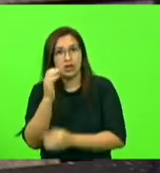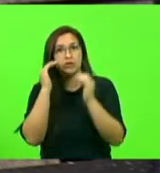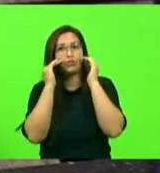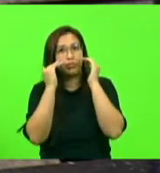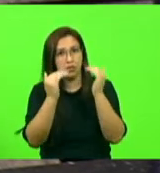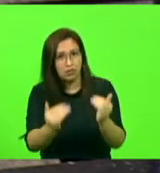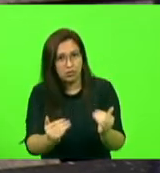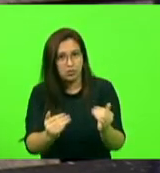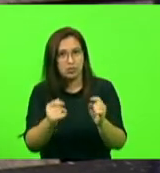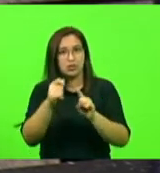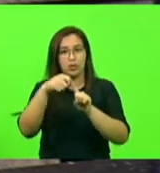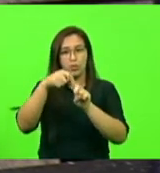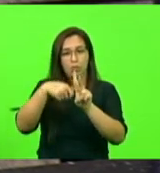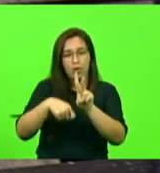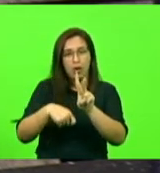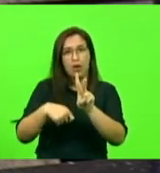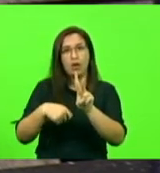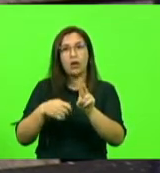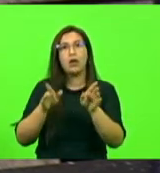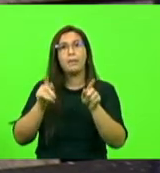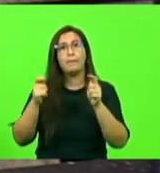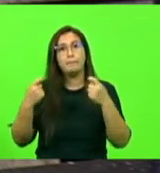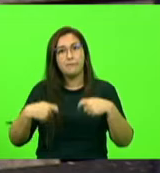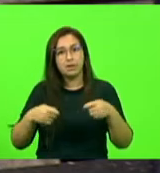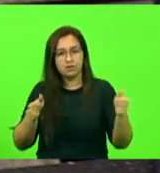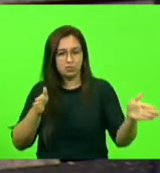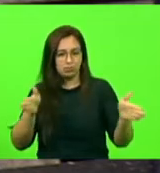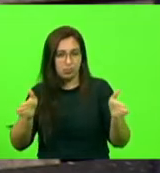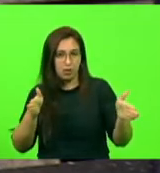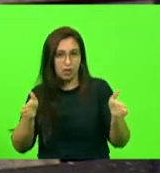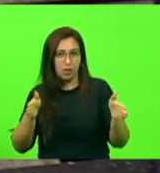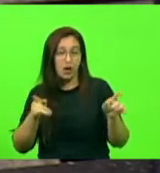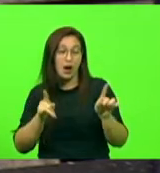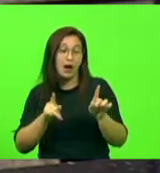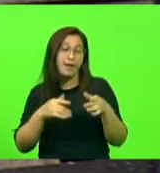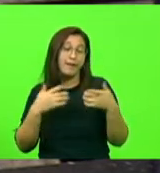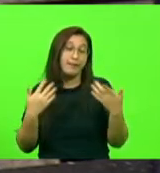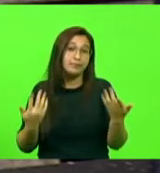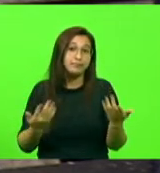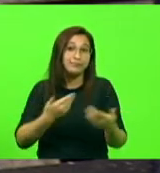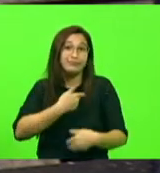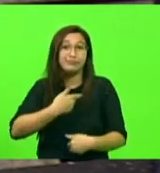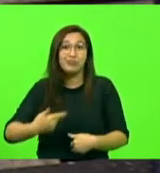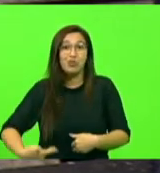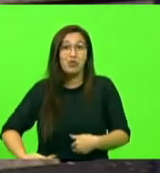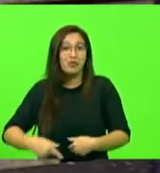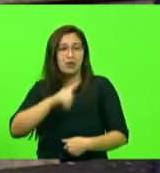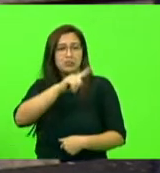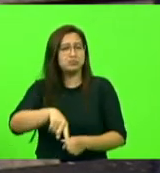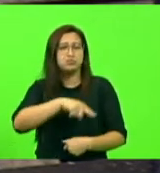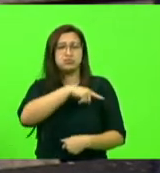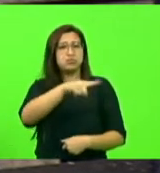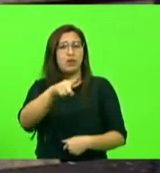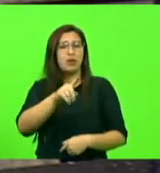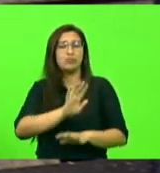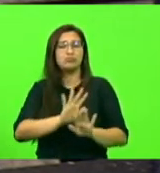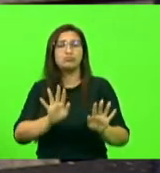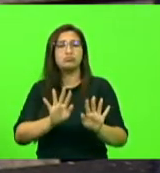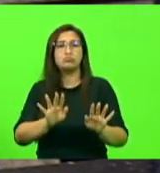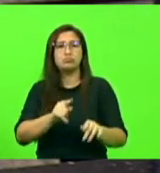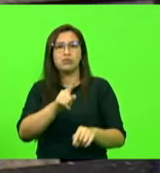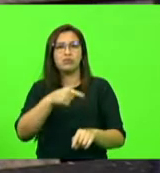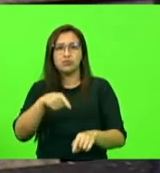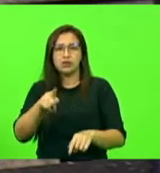meses ele vai fazer a segunda, porque tem um prazo. E mesmo assim o governo vetou a possibilidade, oportunidade